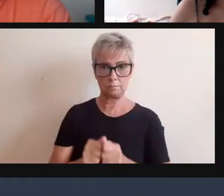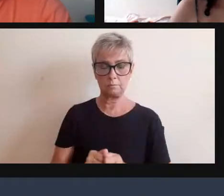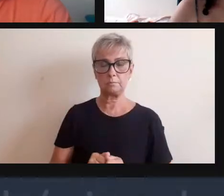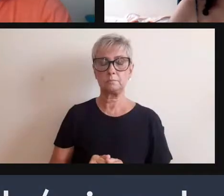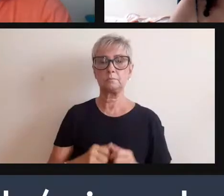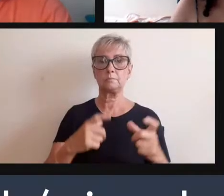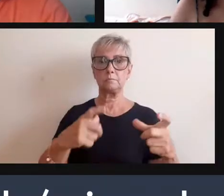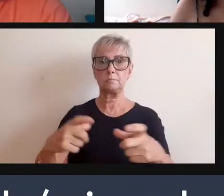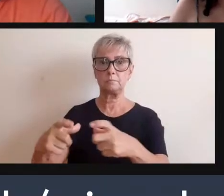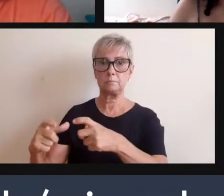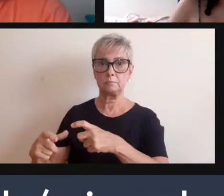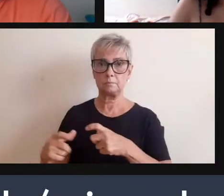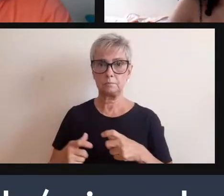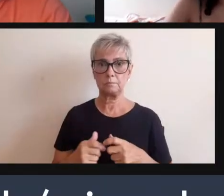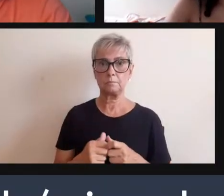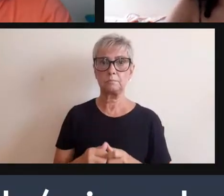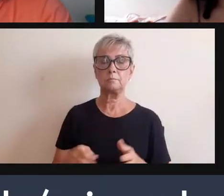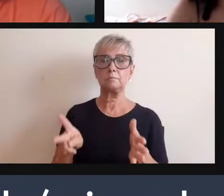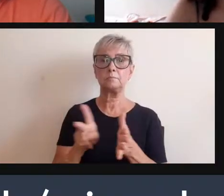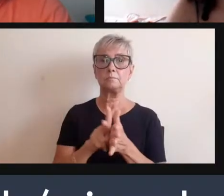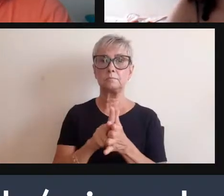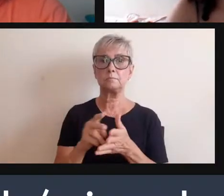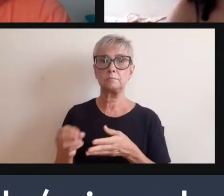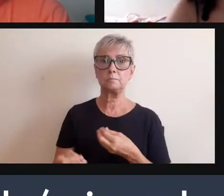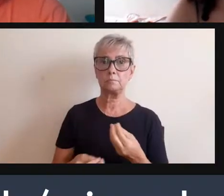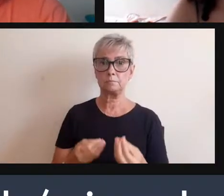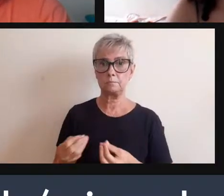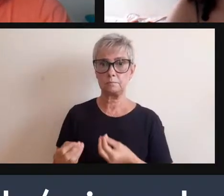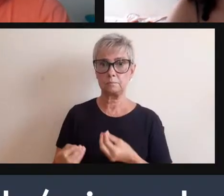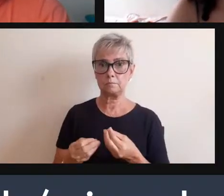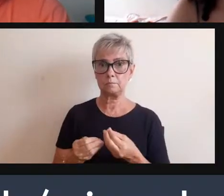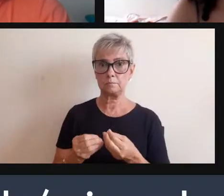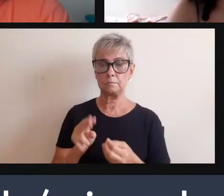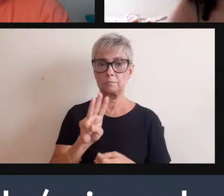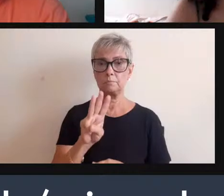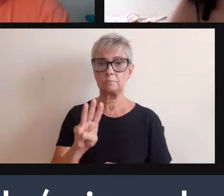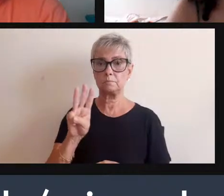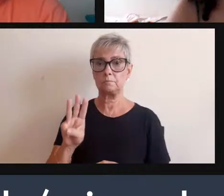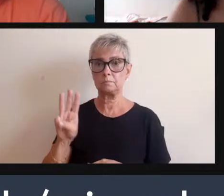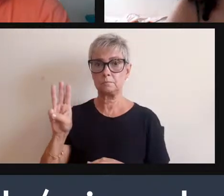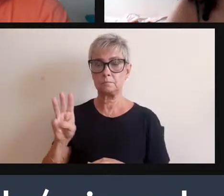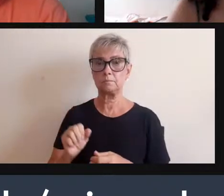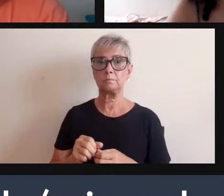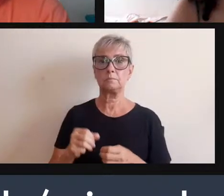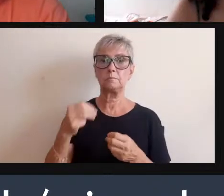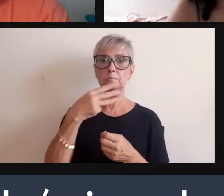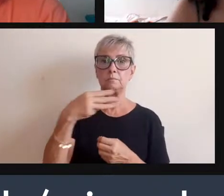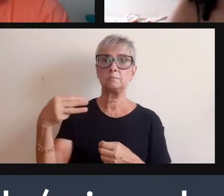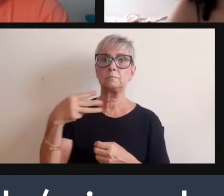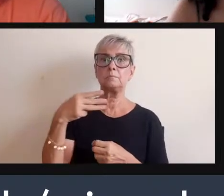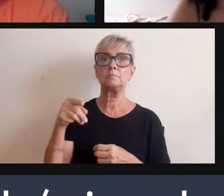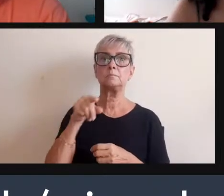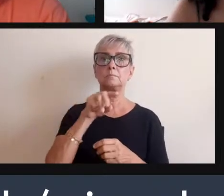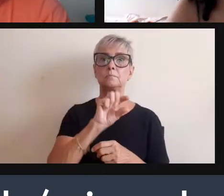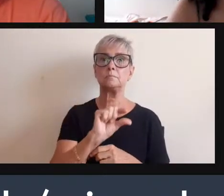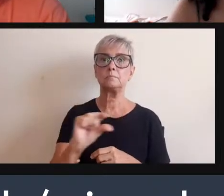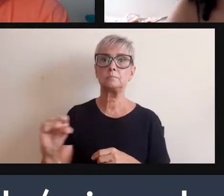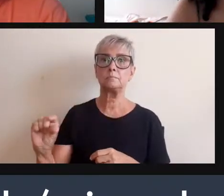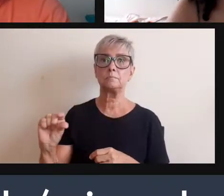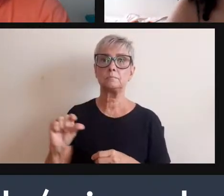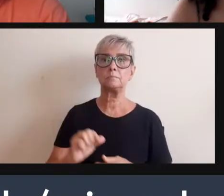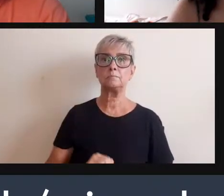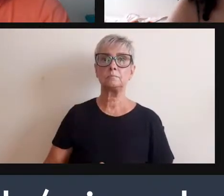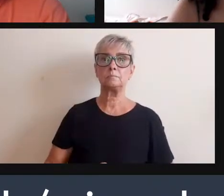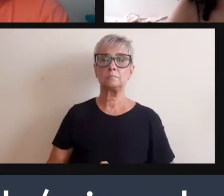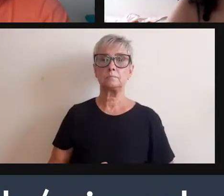forma mais específica, no site da Escola Guinhar, que é o end.br, barra